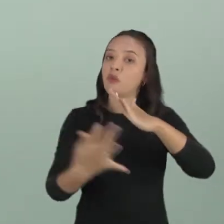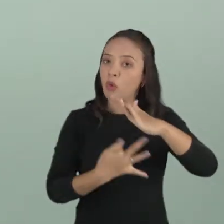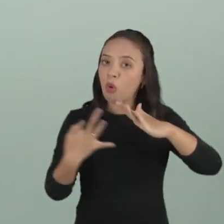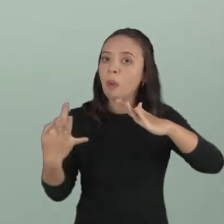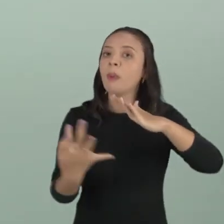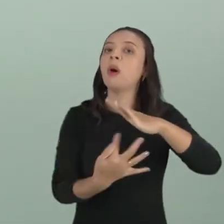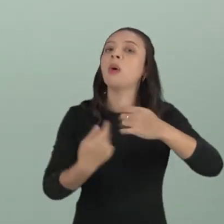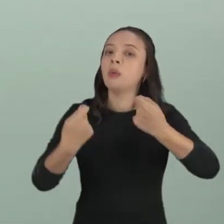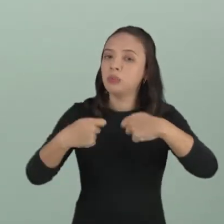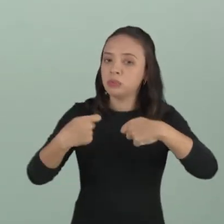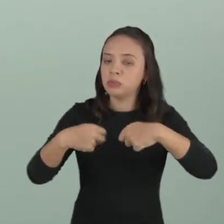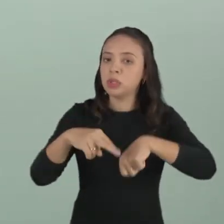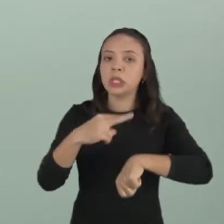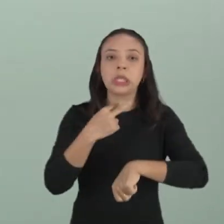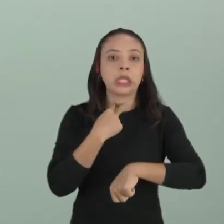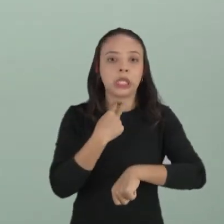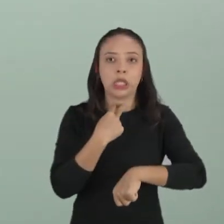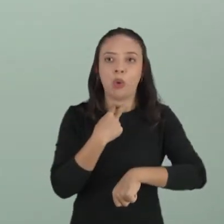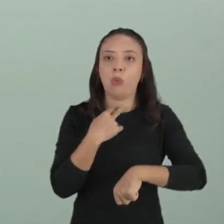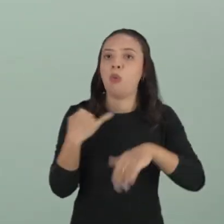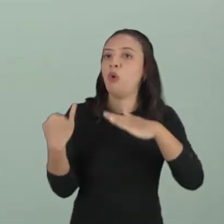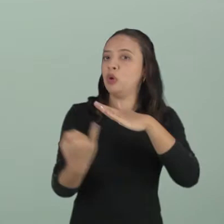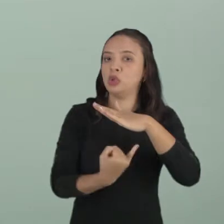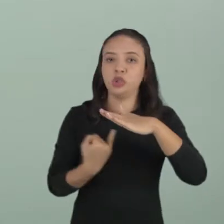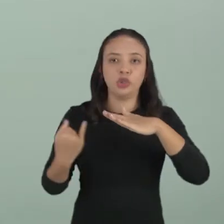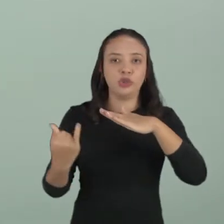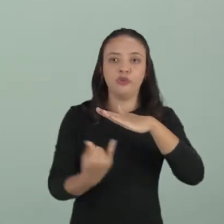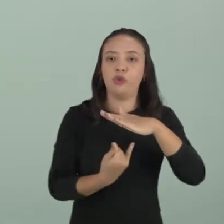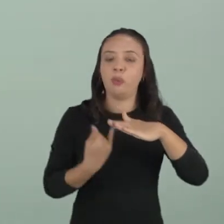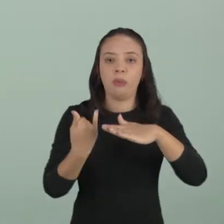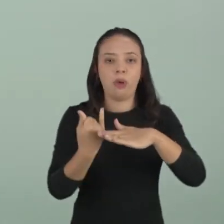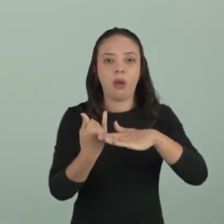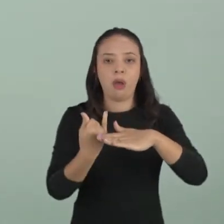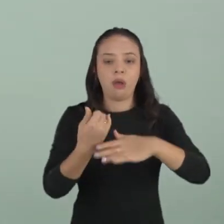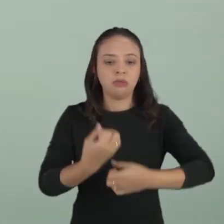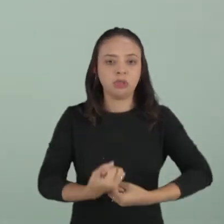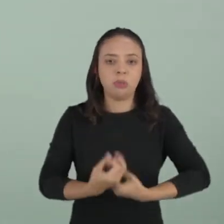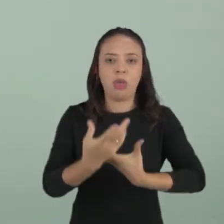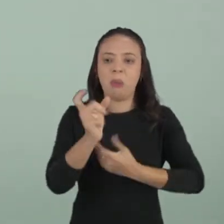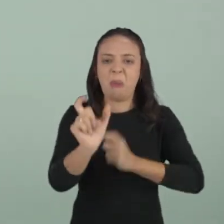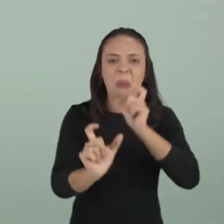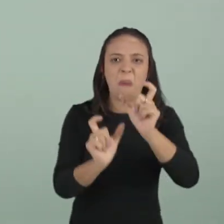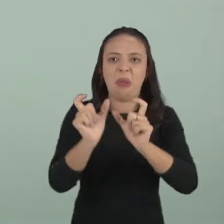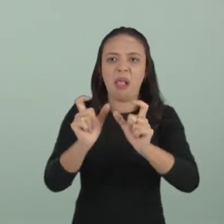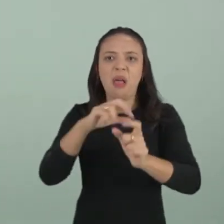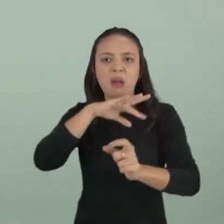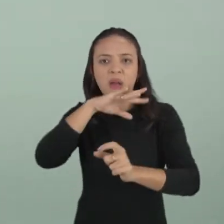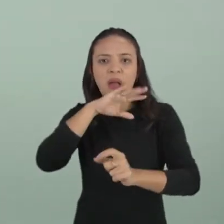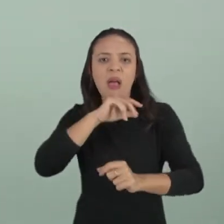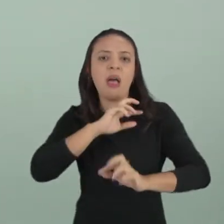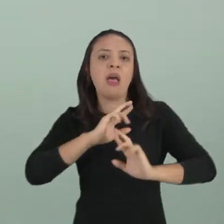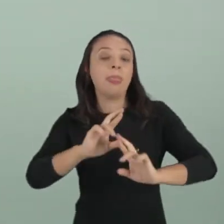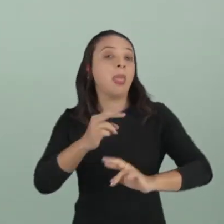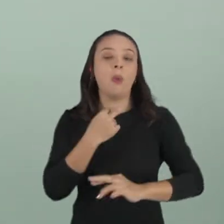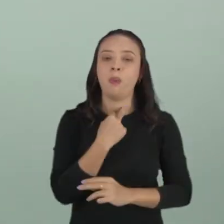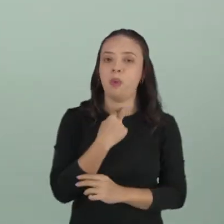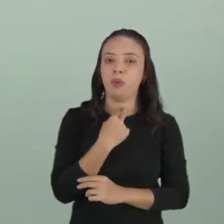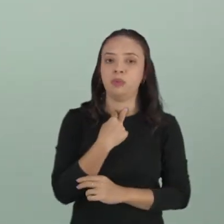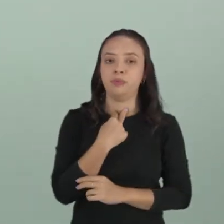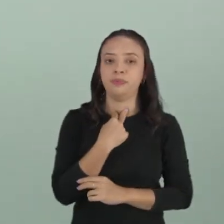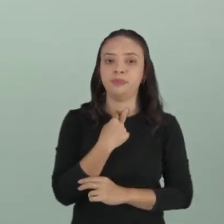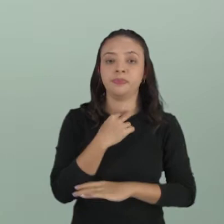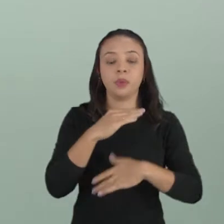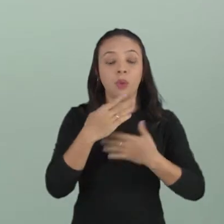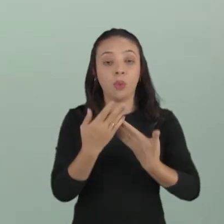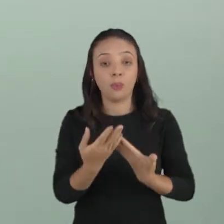Não use coloquialidades, não use expressões pejorativas, não use insultos. Na